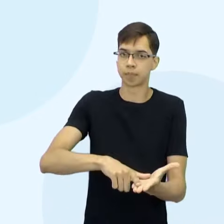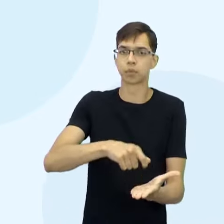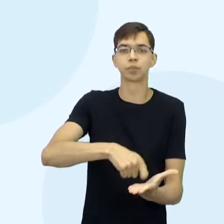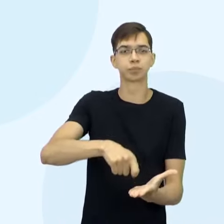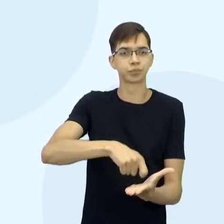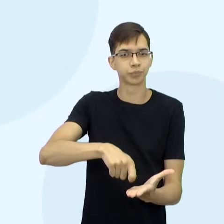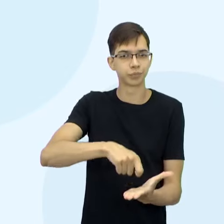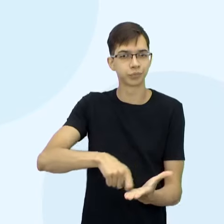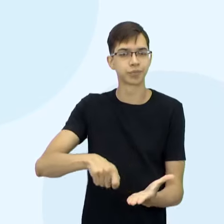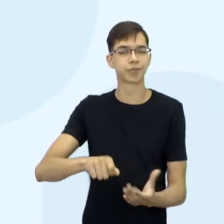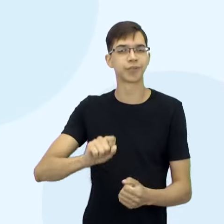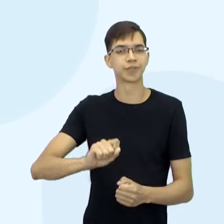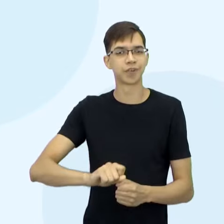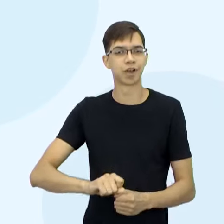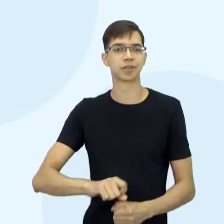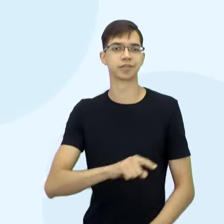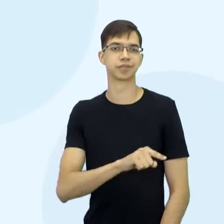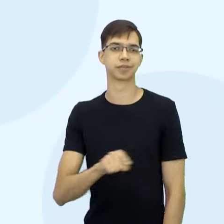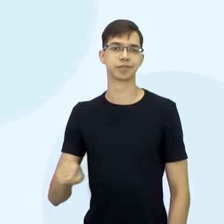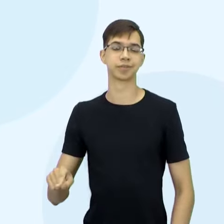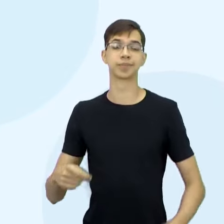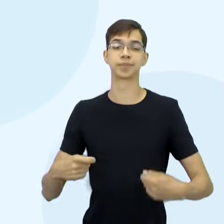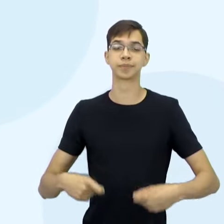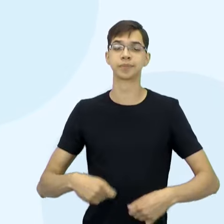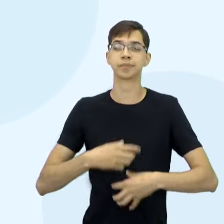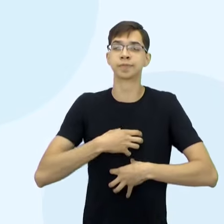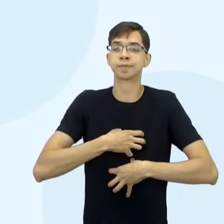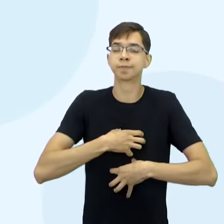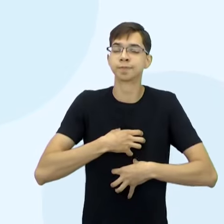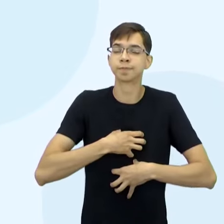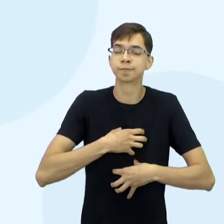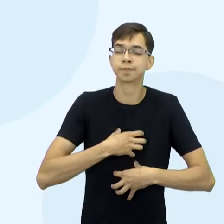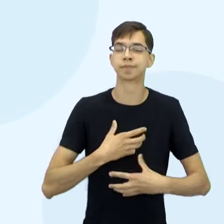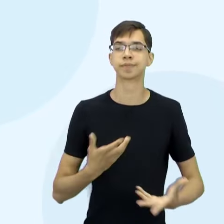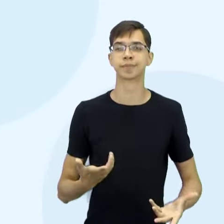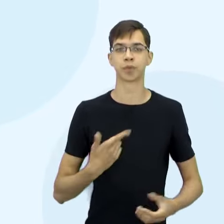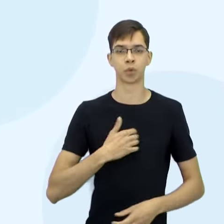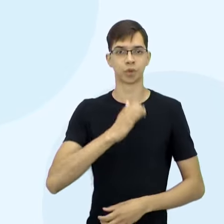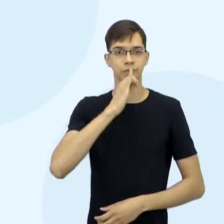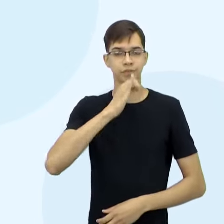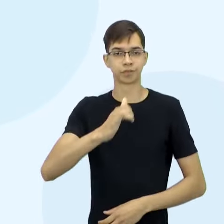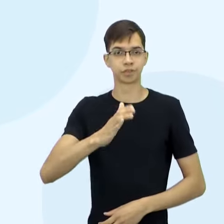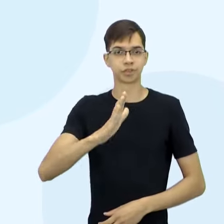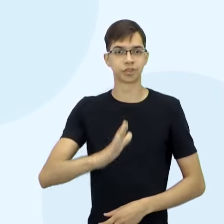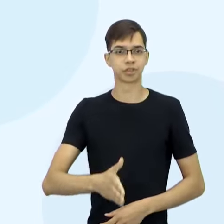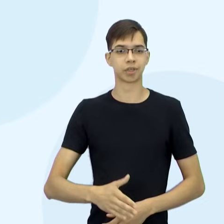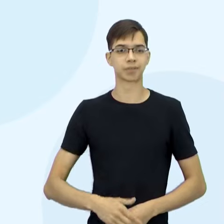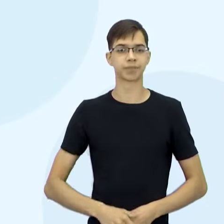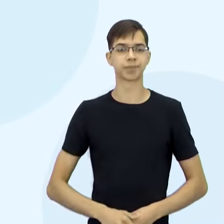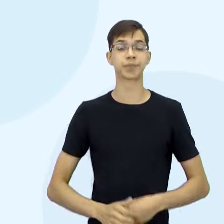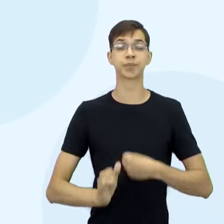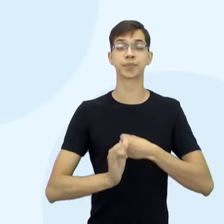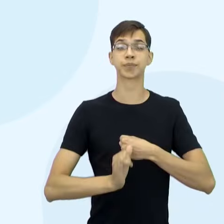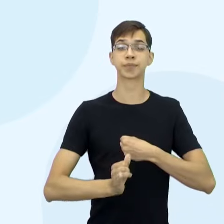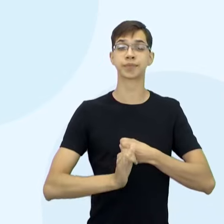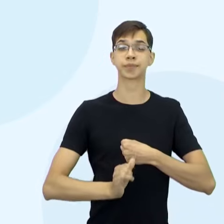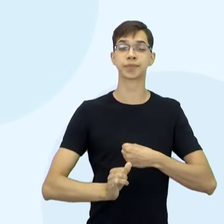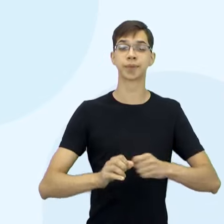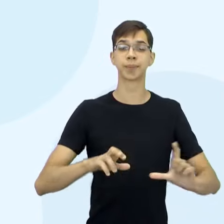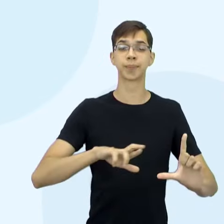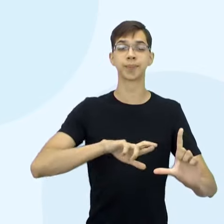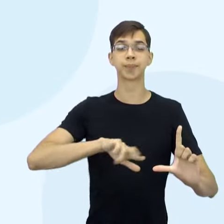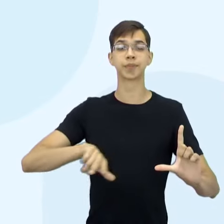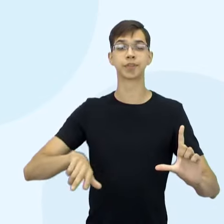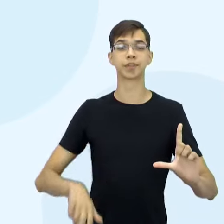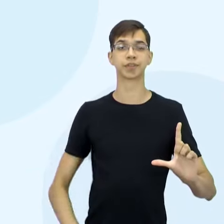o que eles fizeram, e permitir essa questão da sensibilização, que eu já tinha até falado, né? É a crônica pela mídia. Se eu colocasse essa